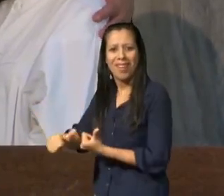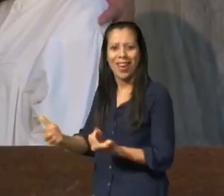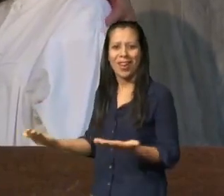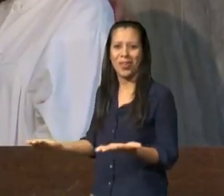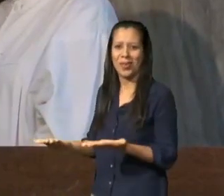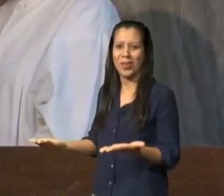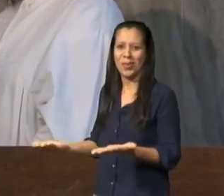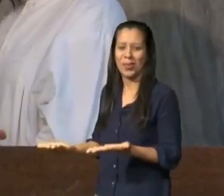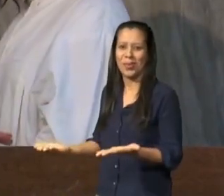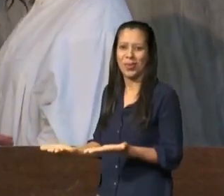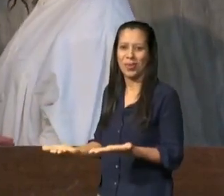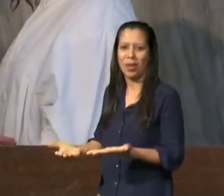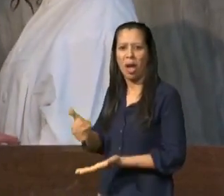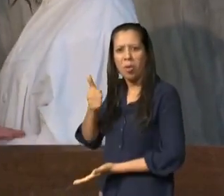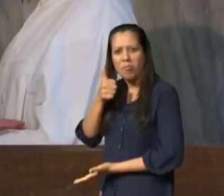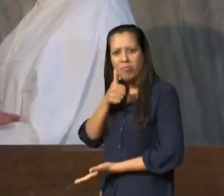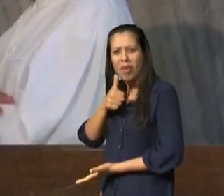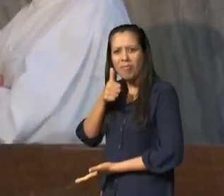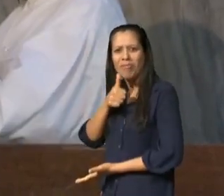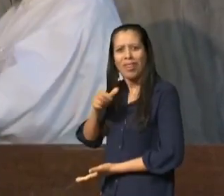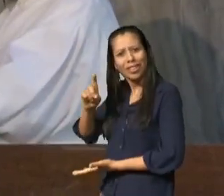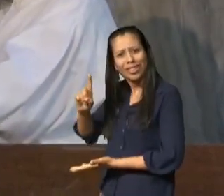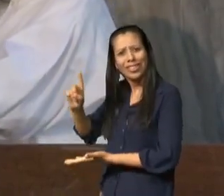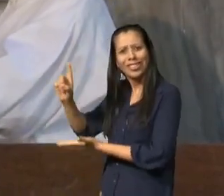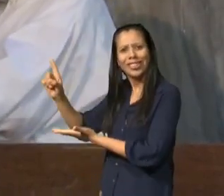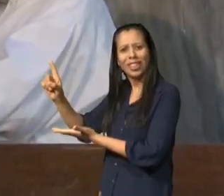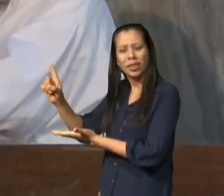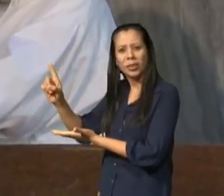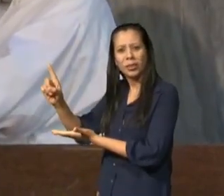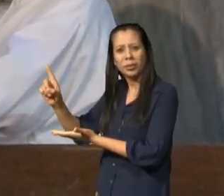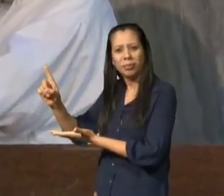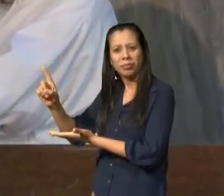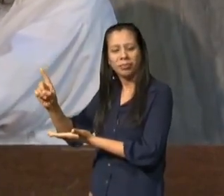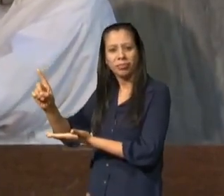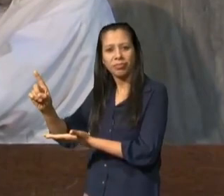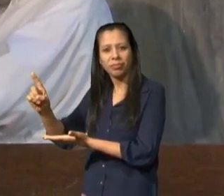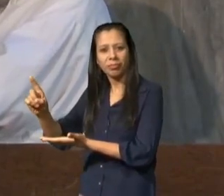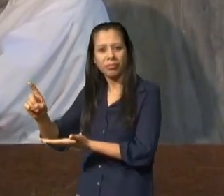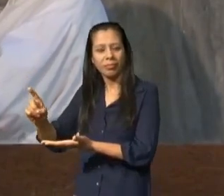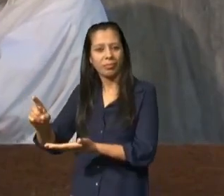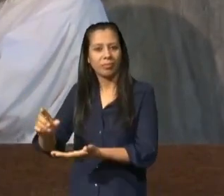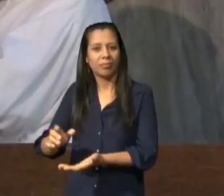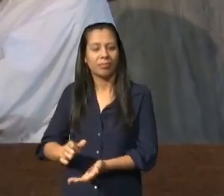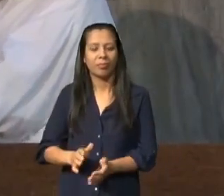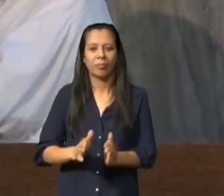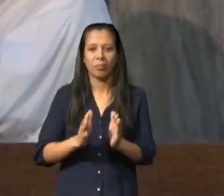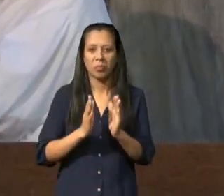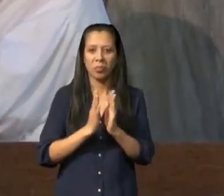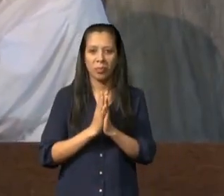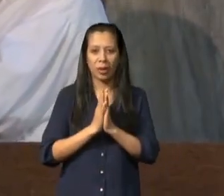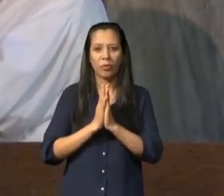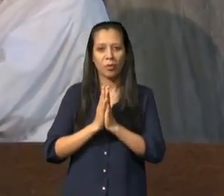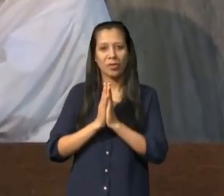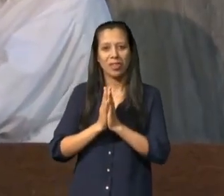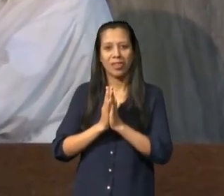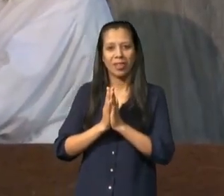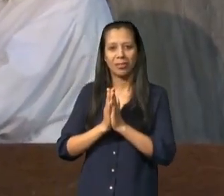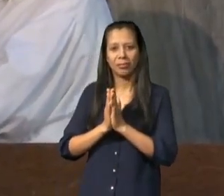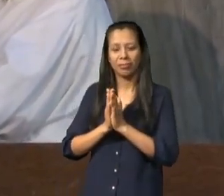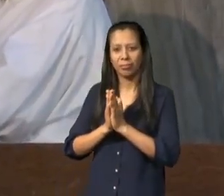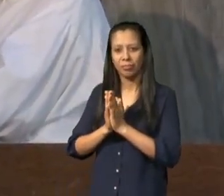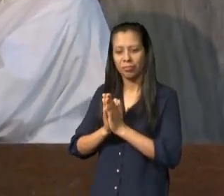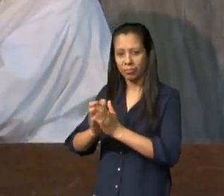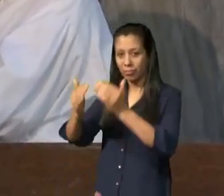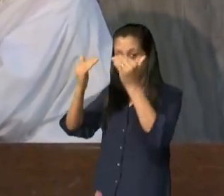cheia do Espírito Santo Isildinha eu vou orar mas antes de orar eu quero